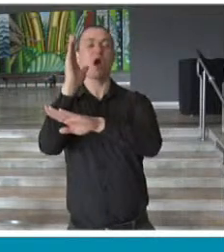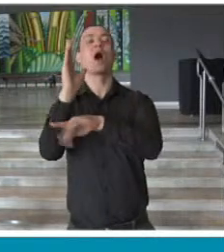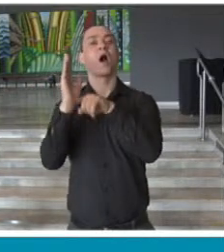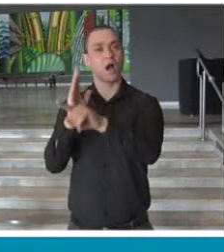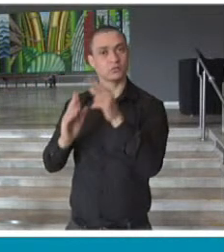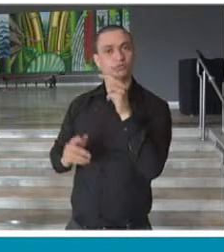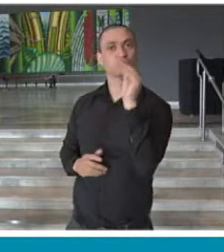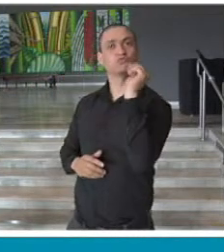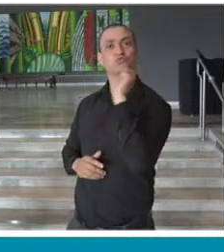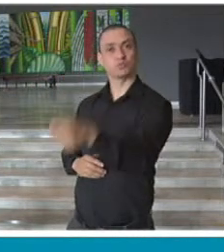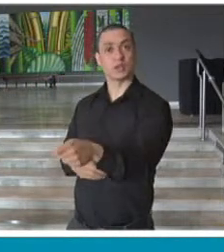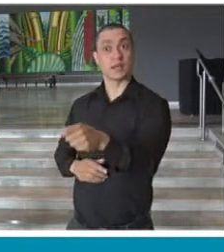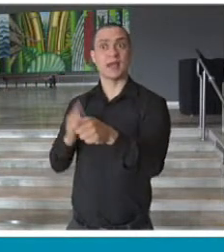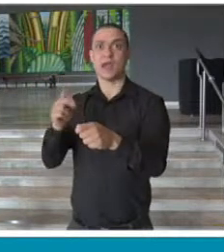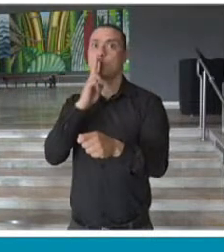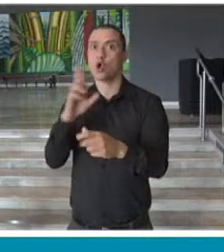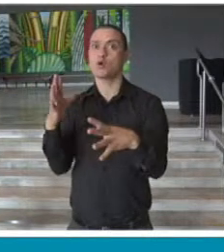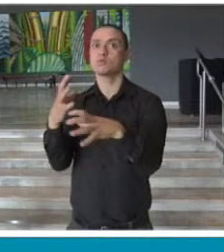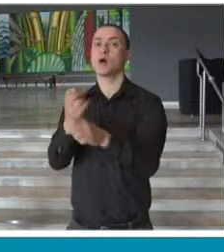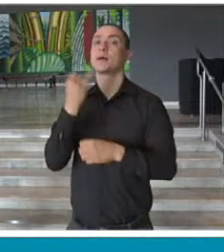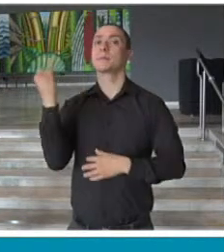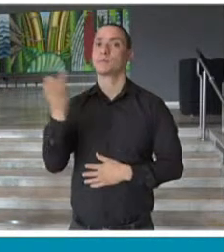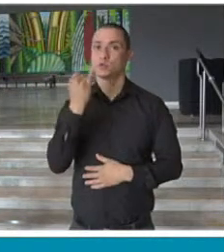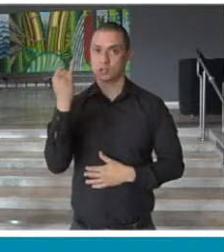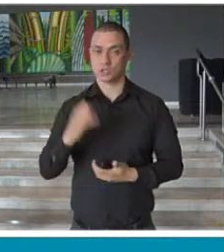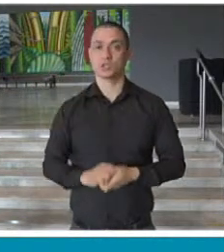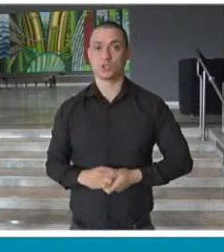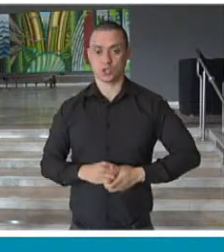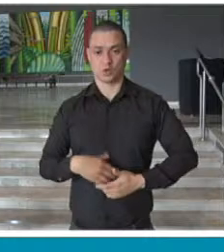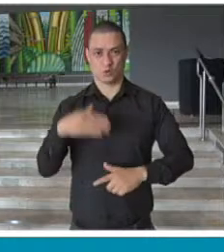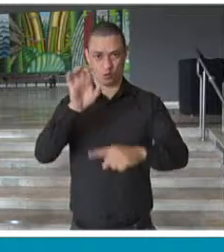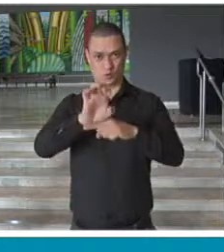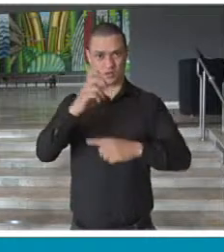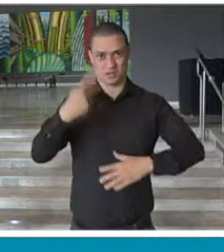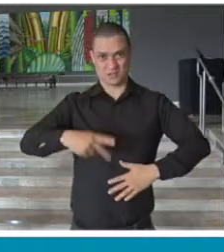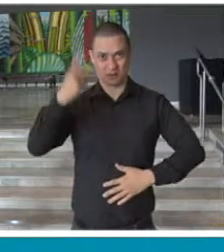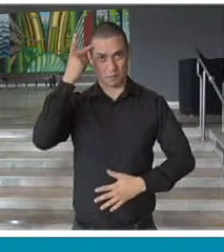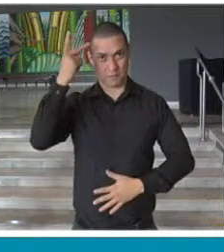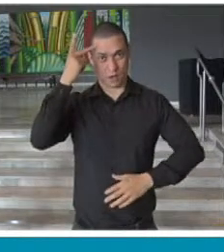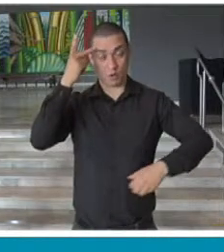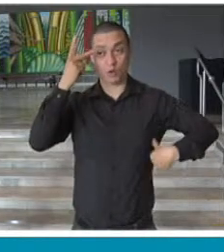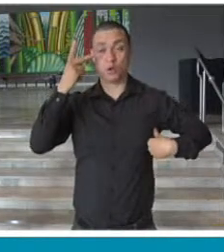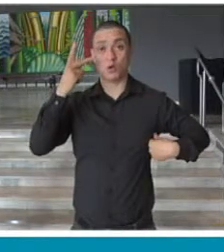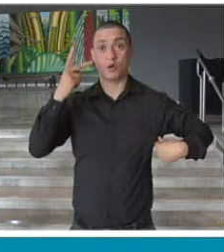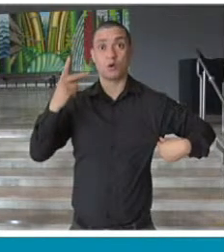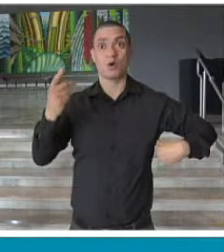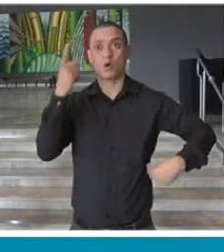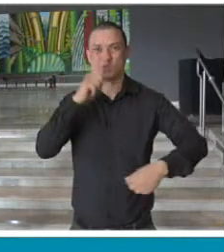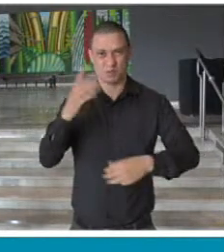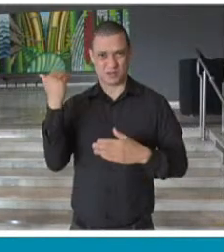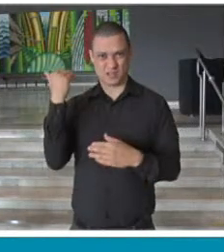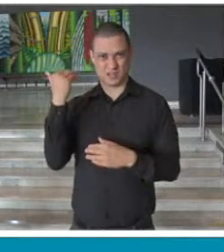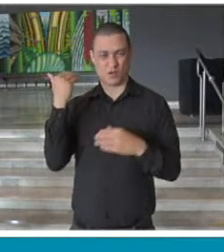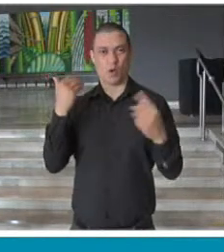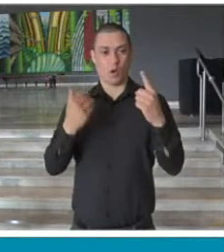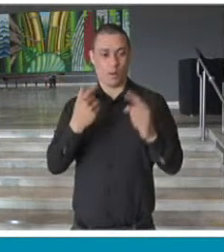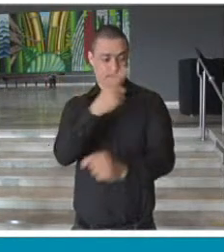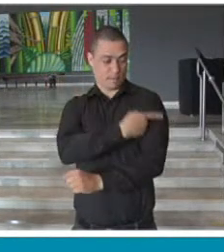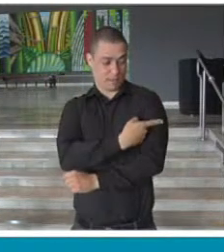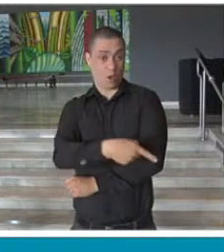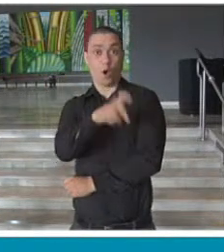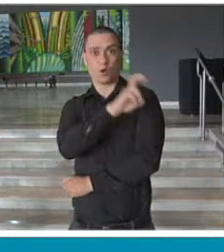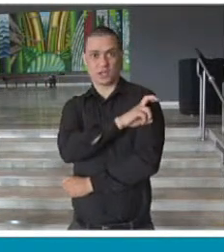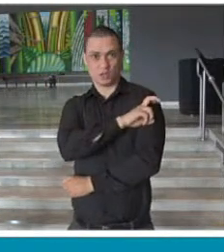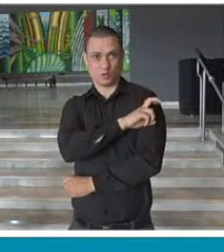saliento que foram resultados muito importantes. O Estado de São Paulo lidera na rede pública no primeiro ou quinto ano, no Brasil,